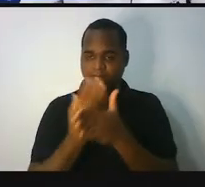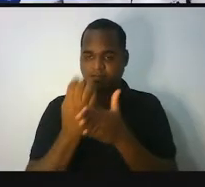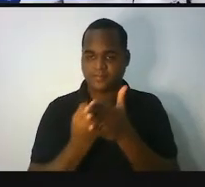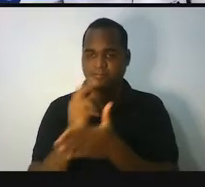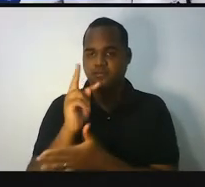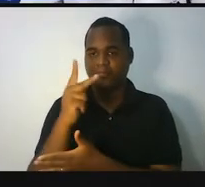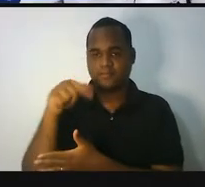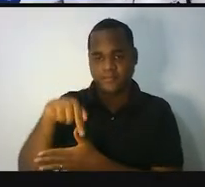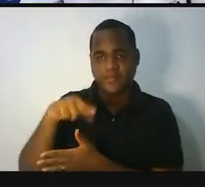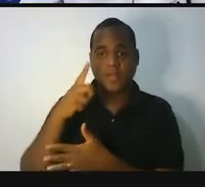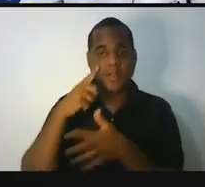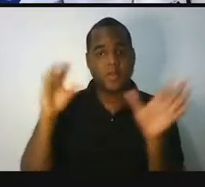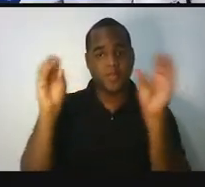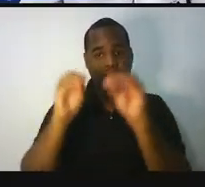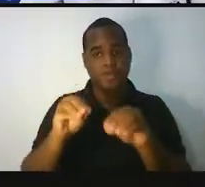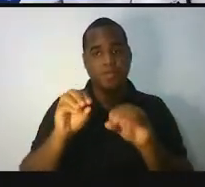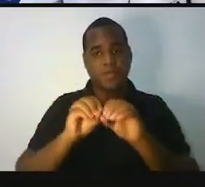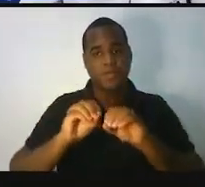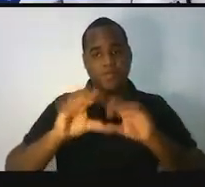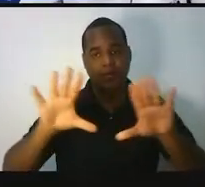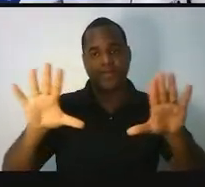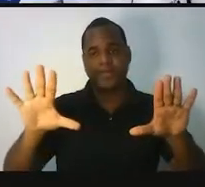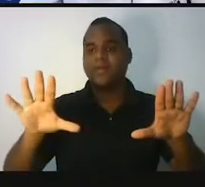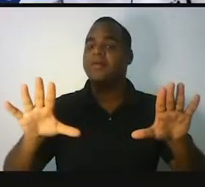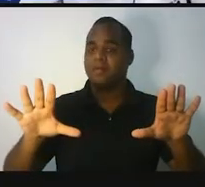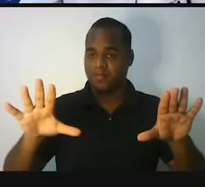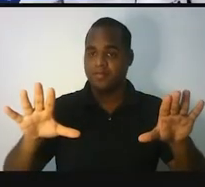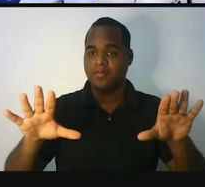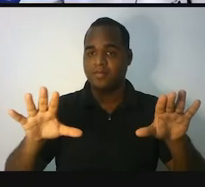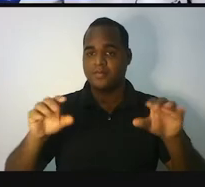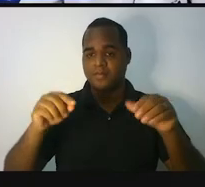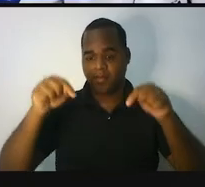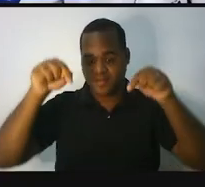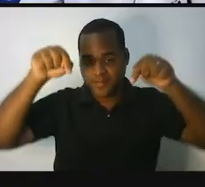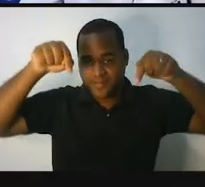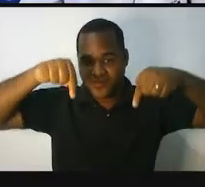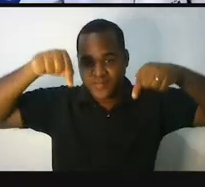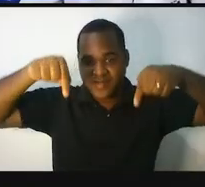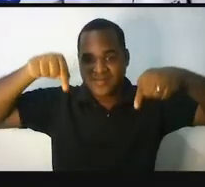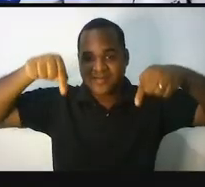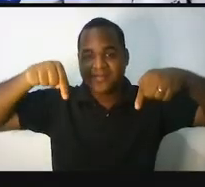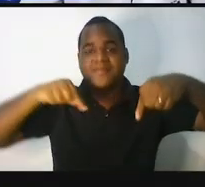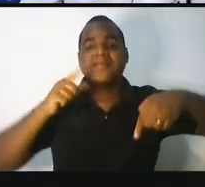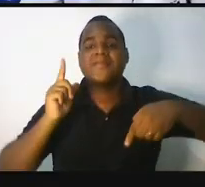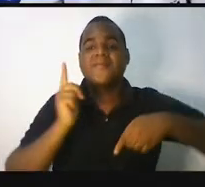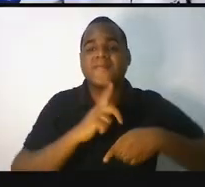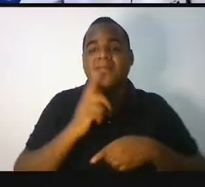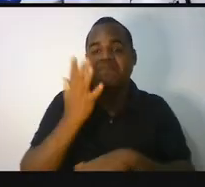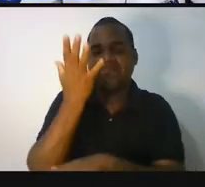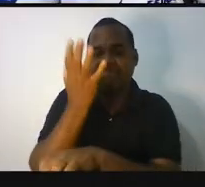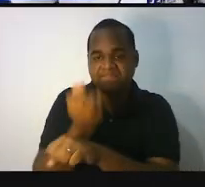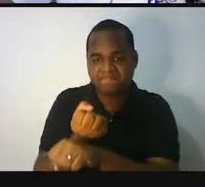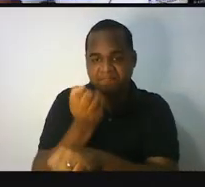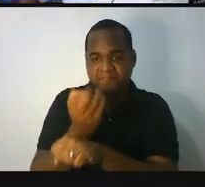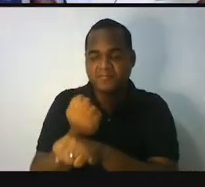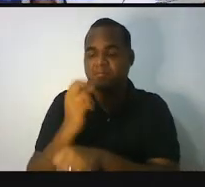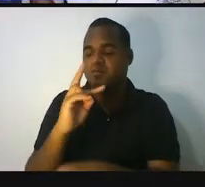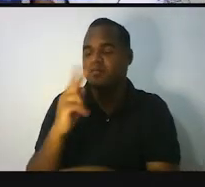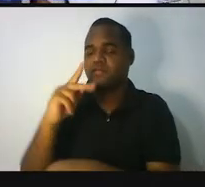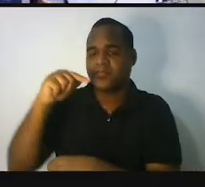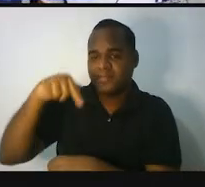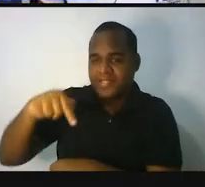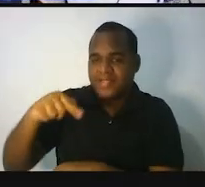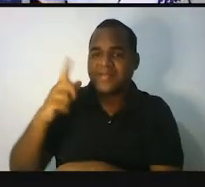já foram publicadas e lá embaixo você consegue baixar essas histórias em